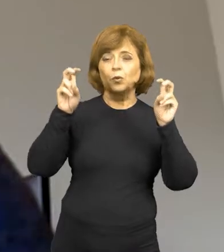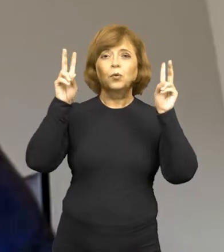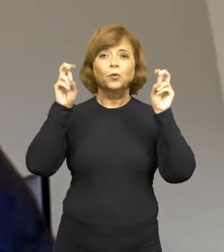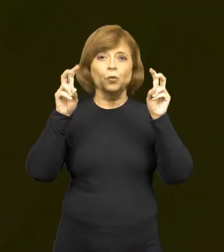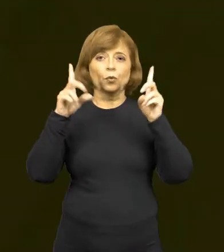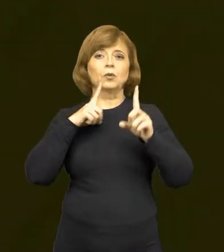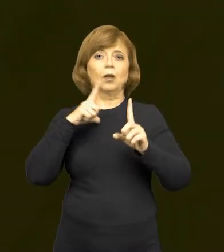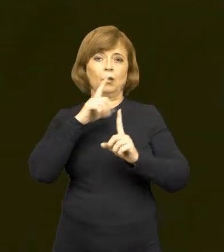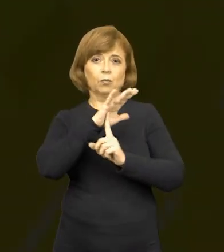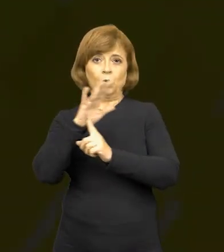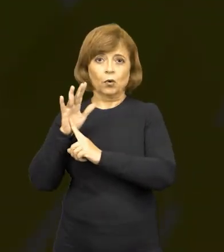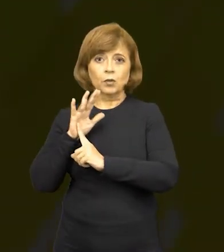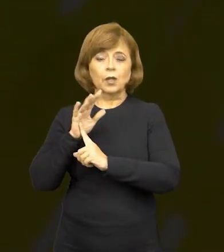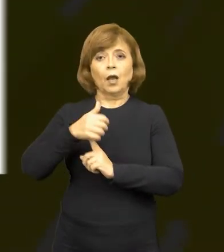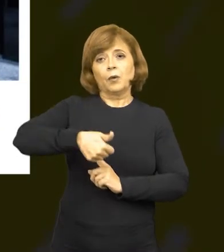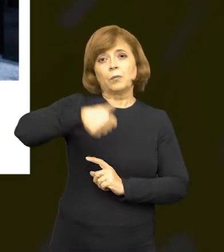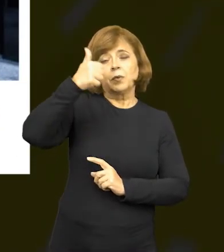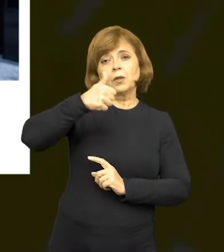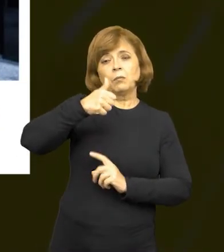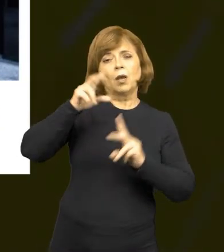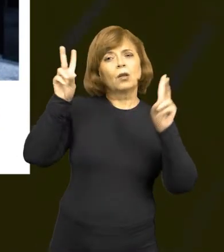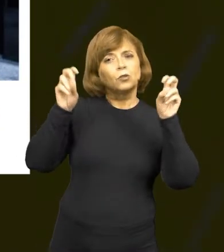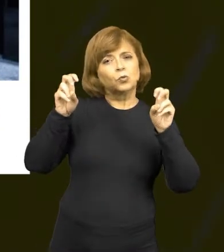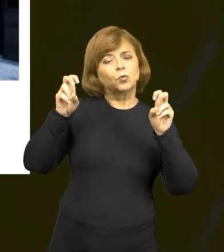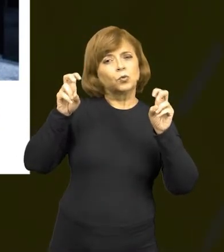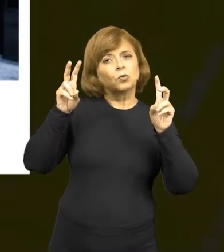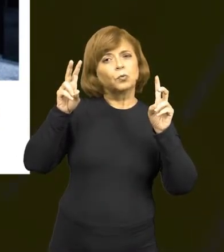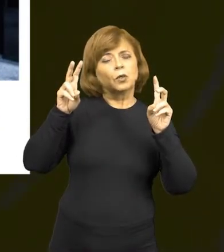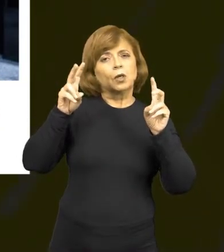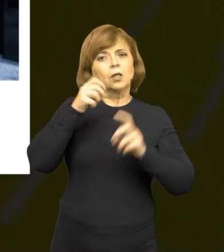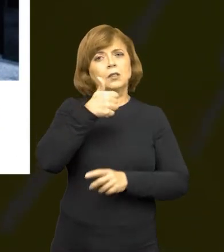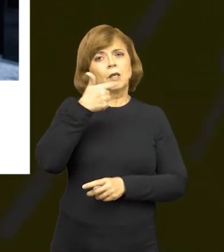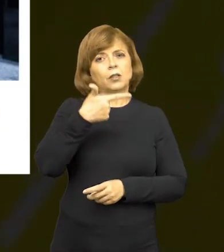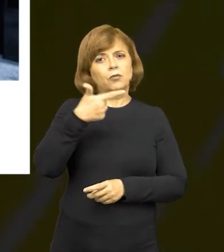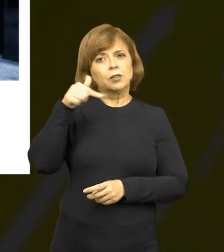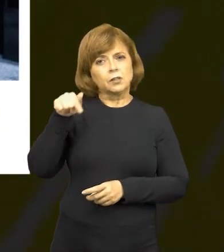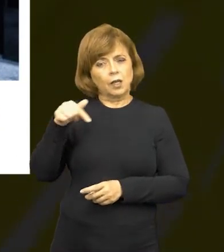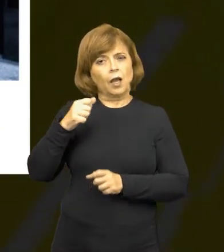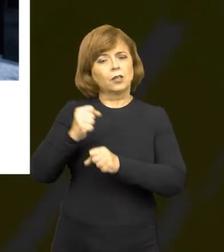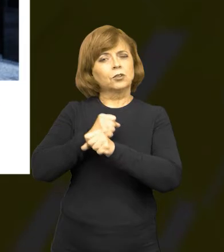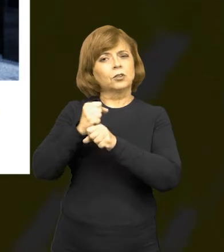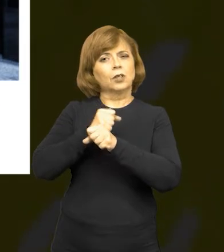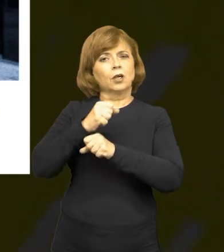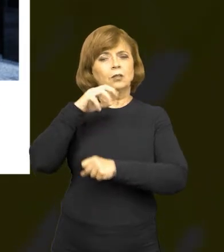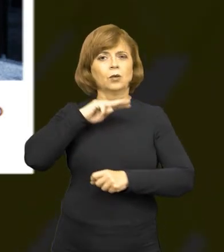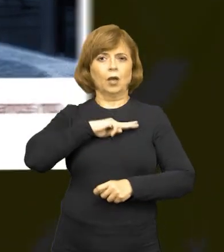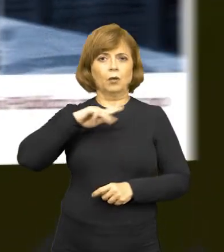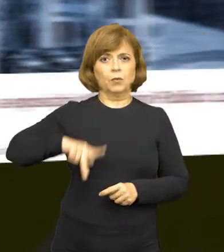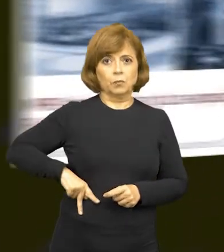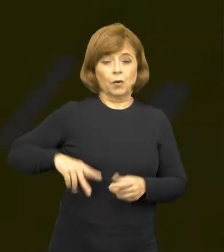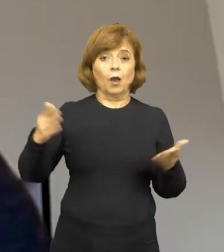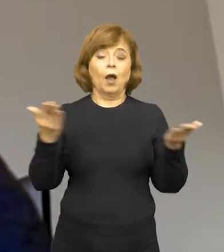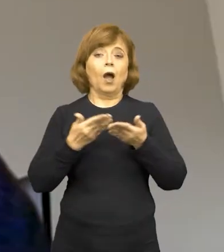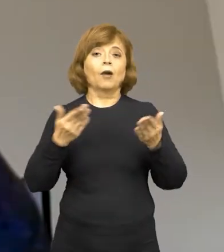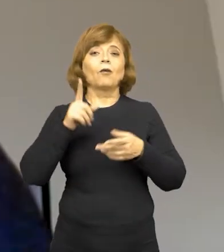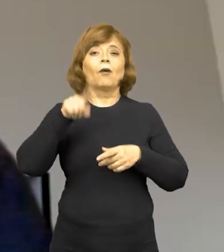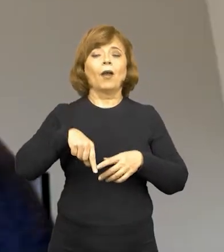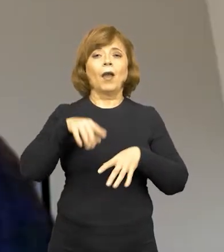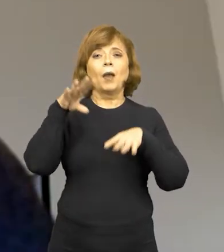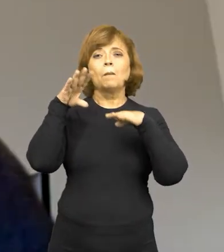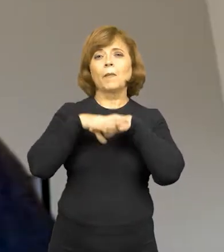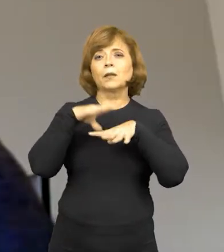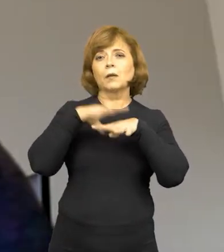temática que nós vamos mostrar, a primeira exposição foi sobre os 127 anos do MP. Agora é uma temática diferente